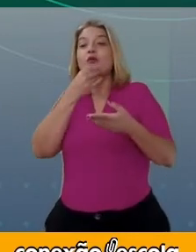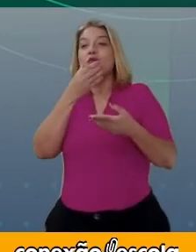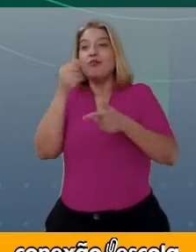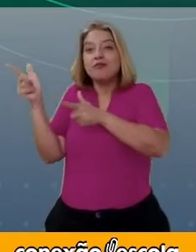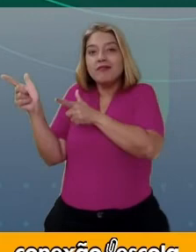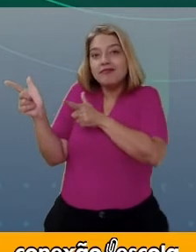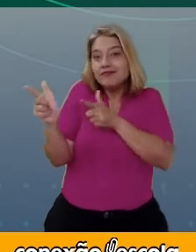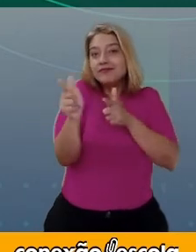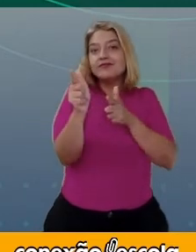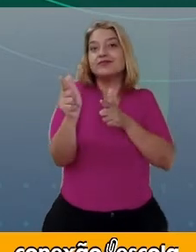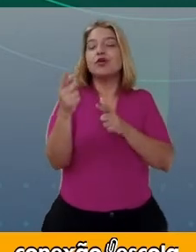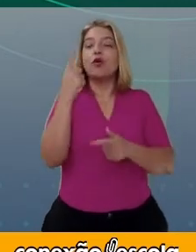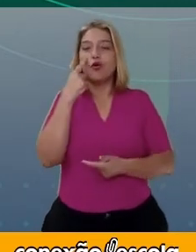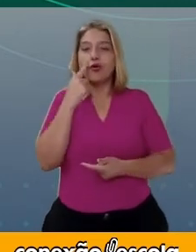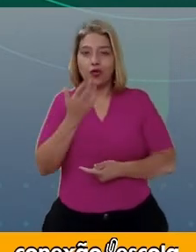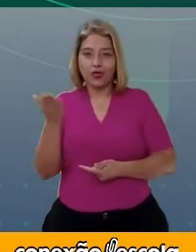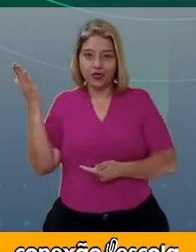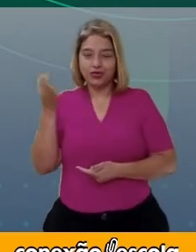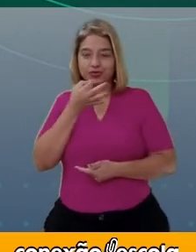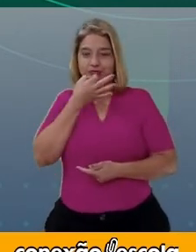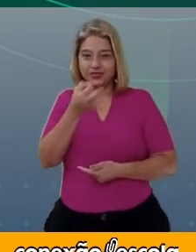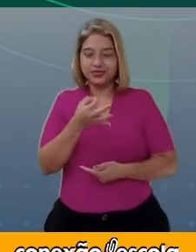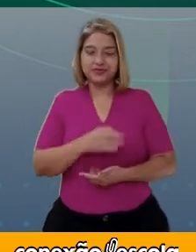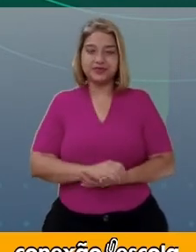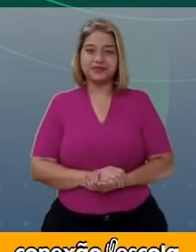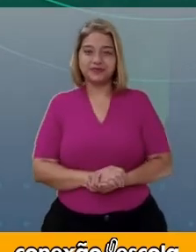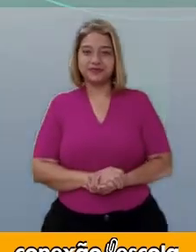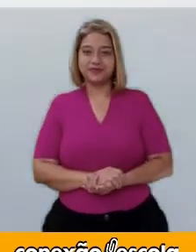Vejam essa sugestão.